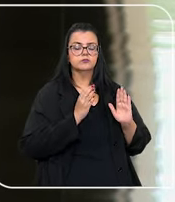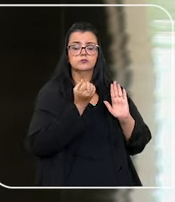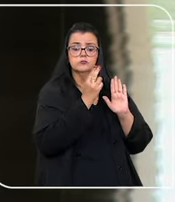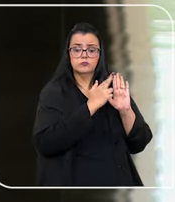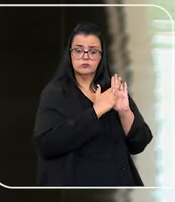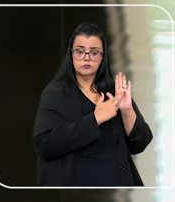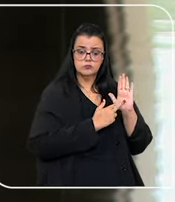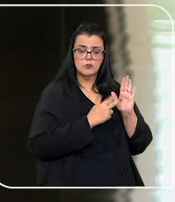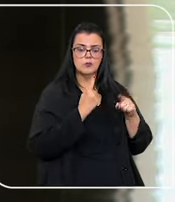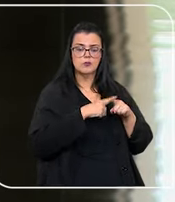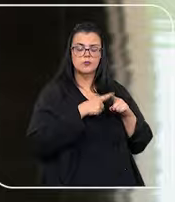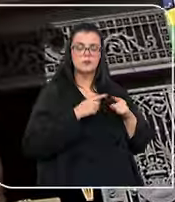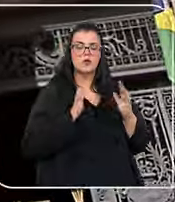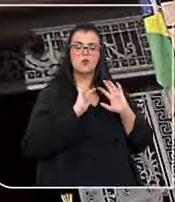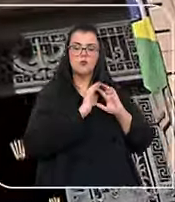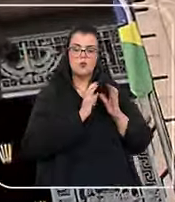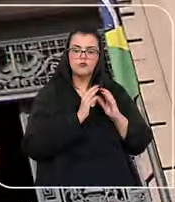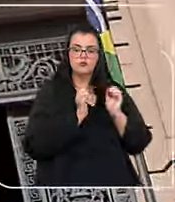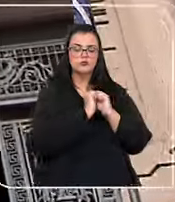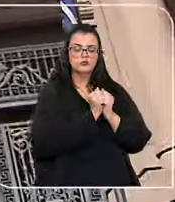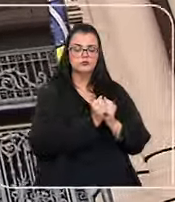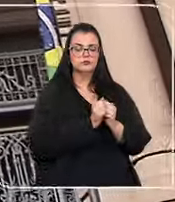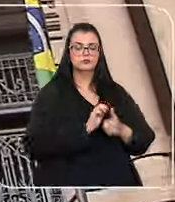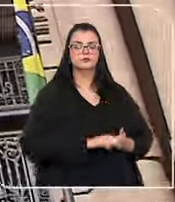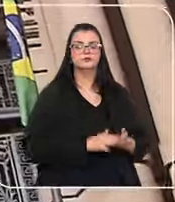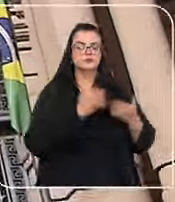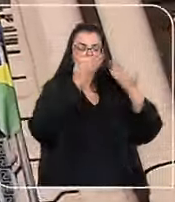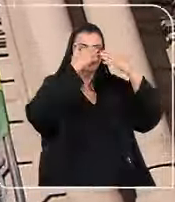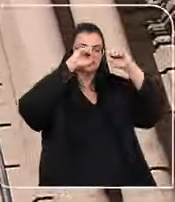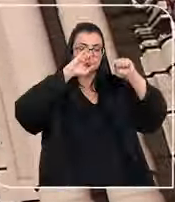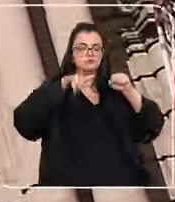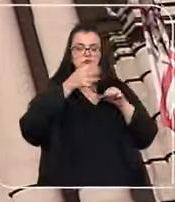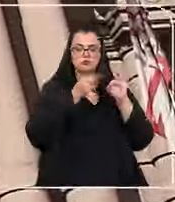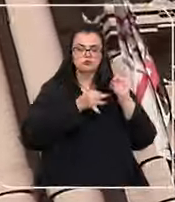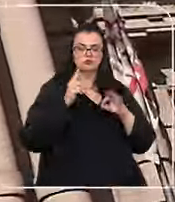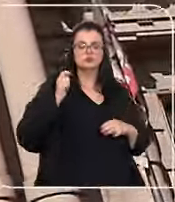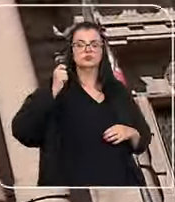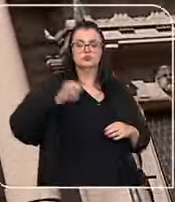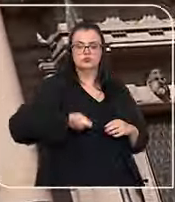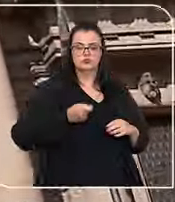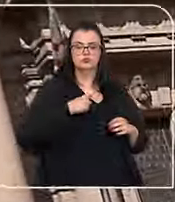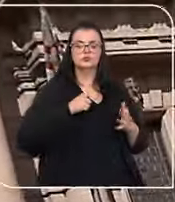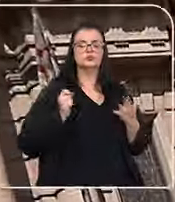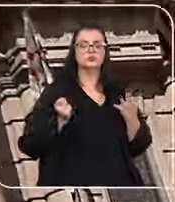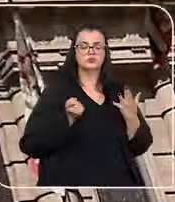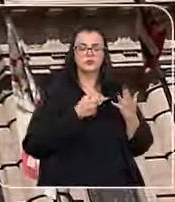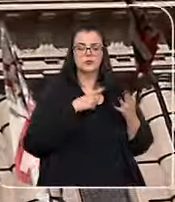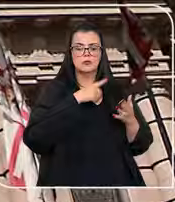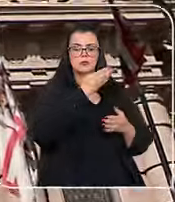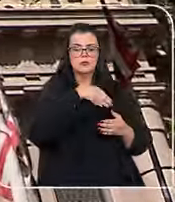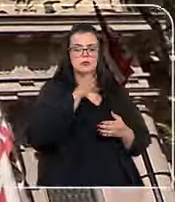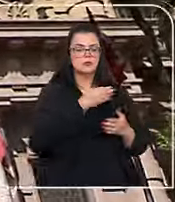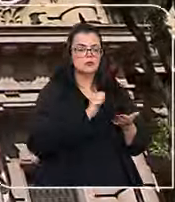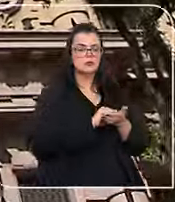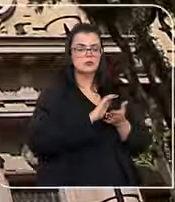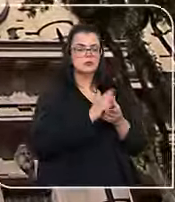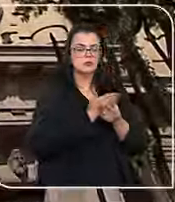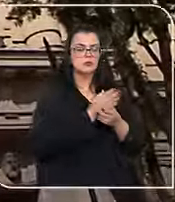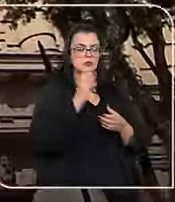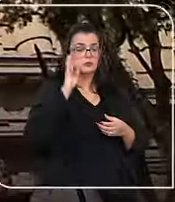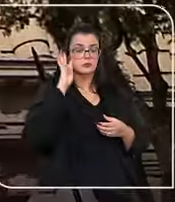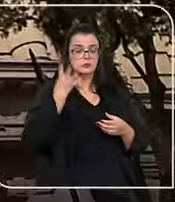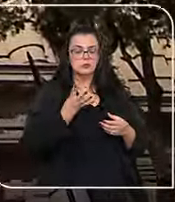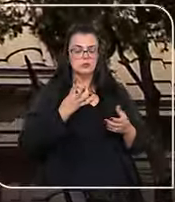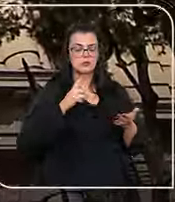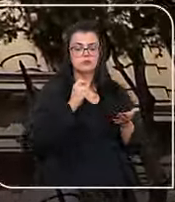porque ele também convivia com ela. O Tribunal de Justiça de São Paulo manteve a sentença de primeiro grau que extinguiu o processo sem resolução